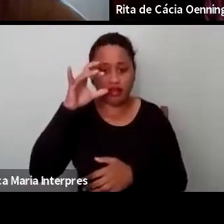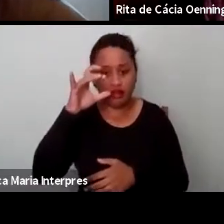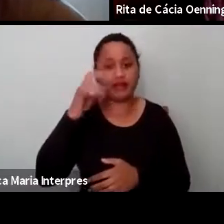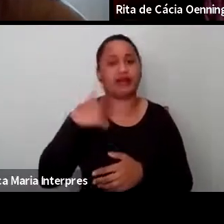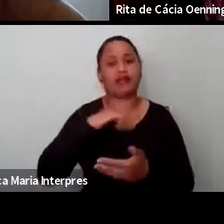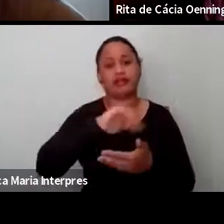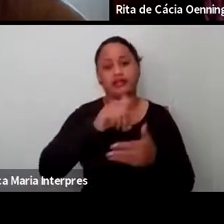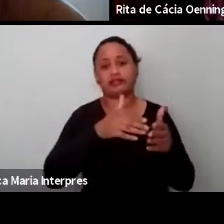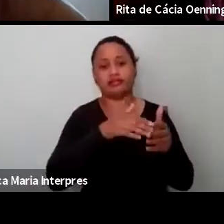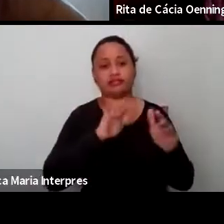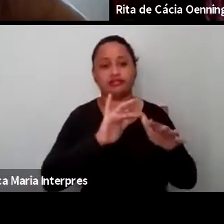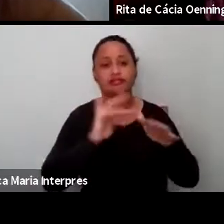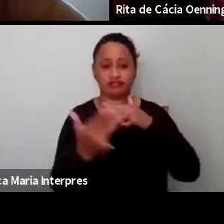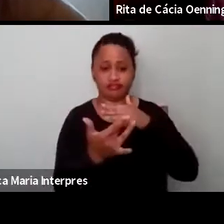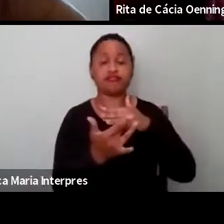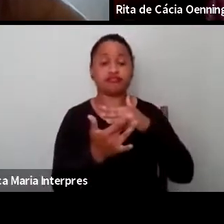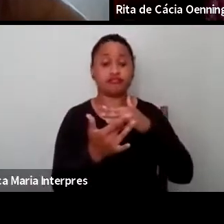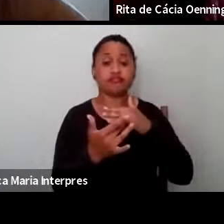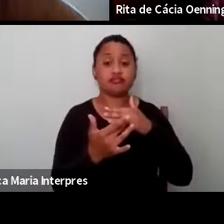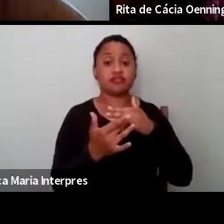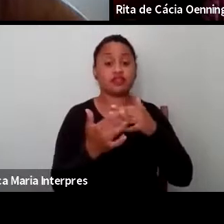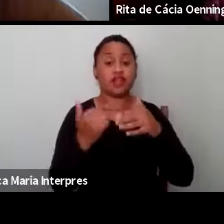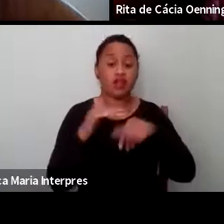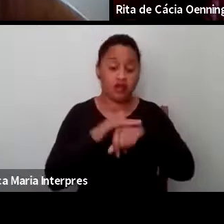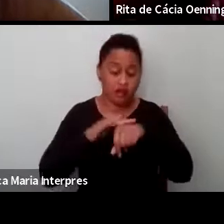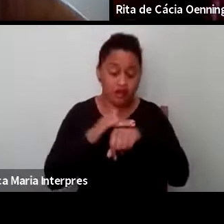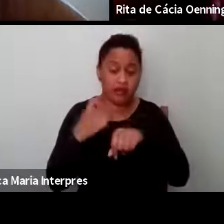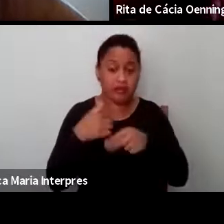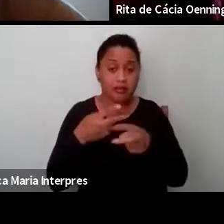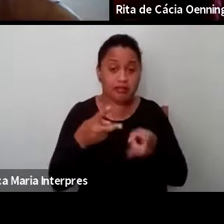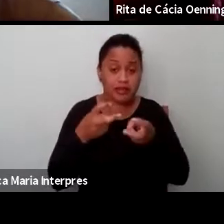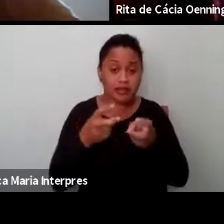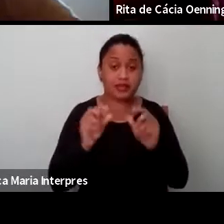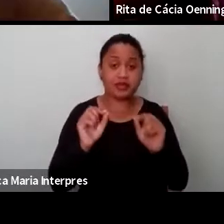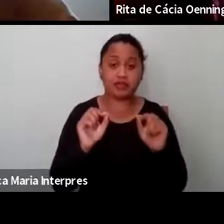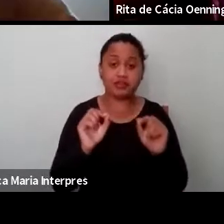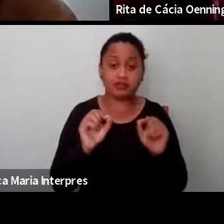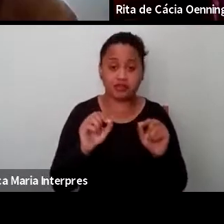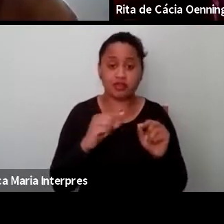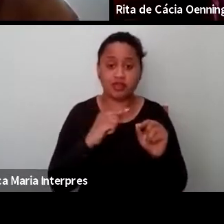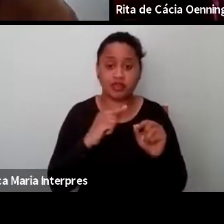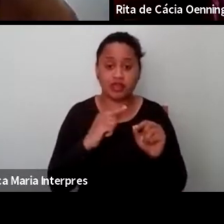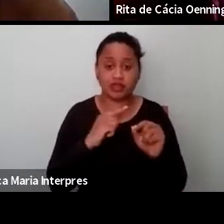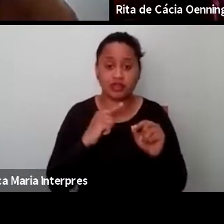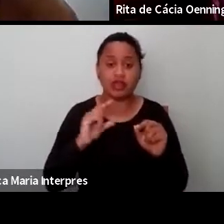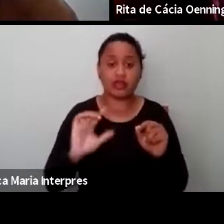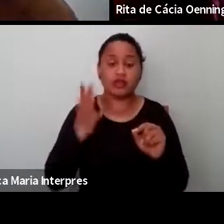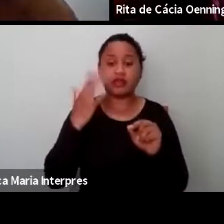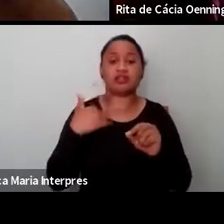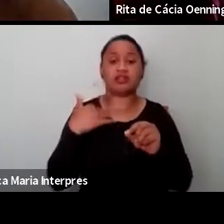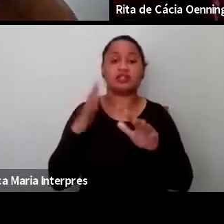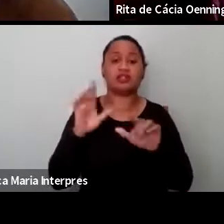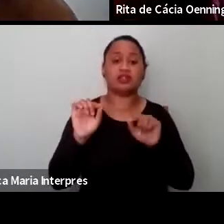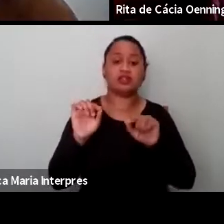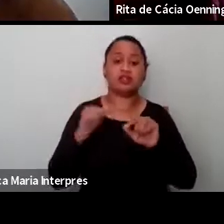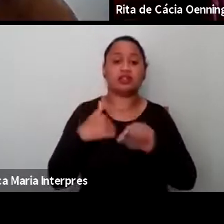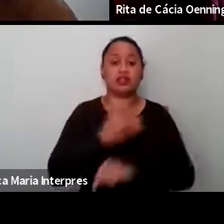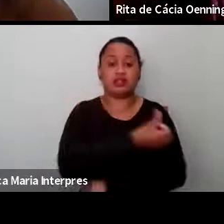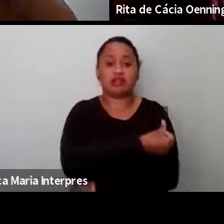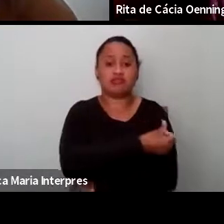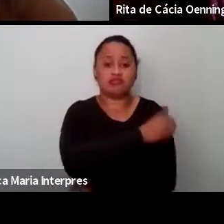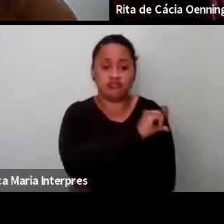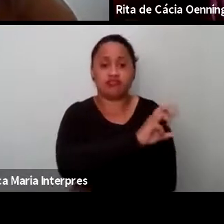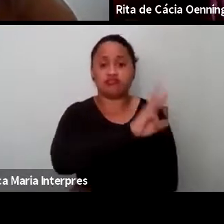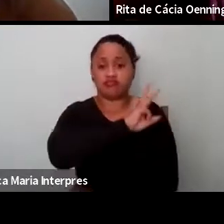A conversa que eu vejo acontecer um pouco com o ensino fundamental e médio. Eu vi